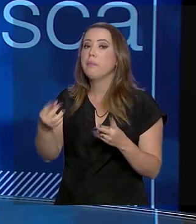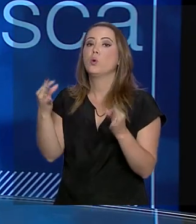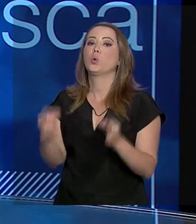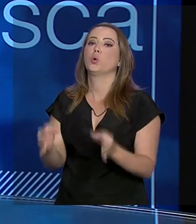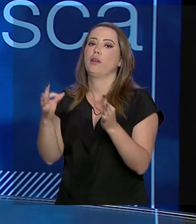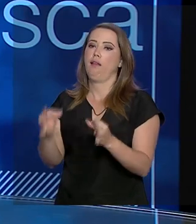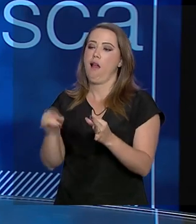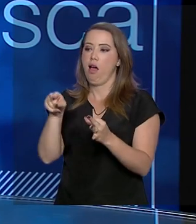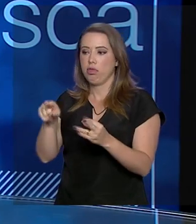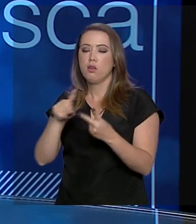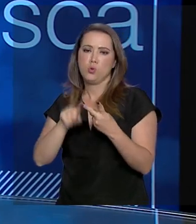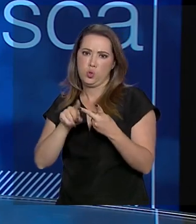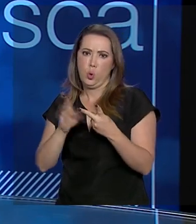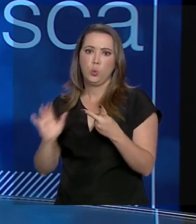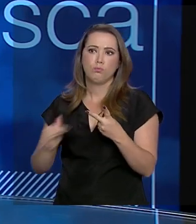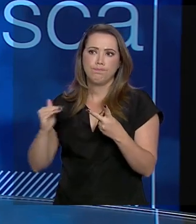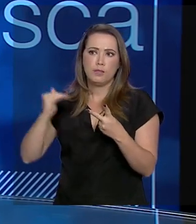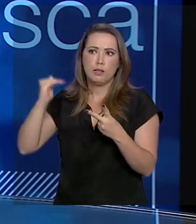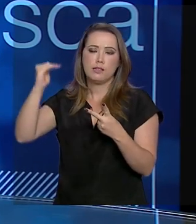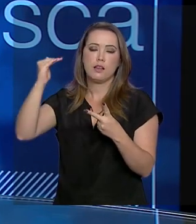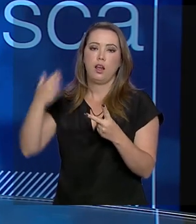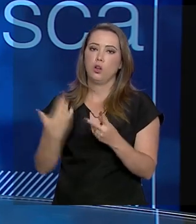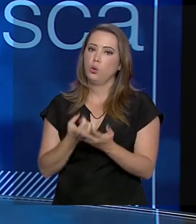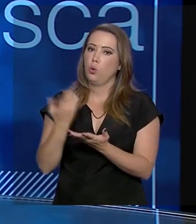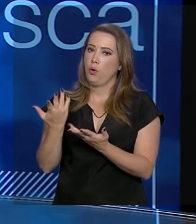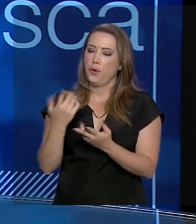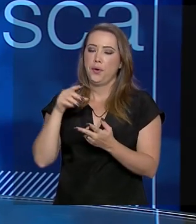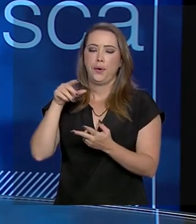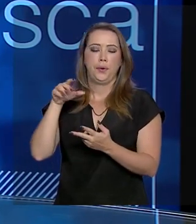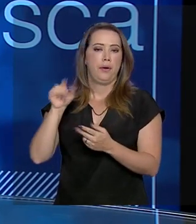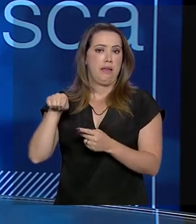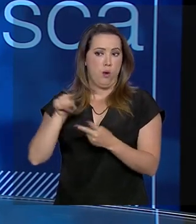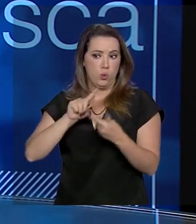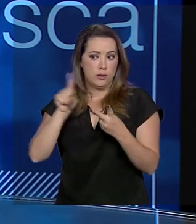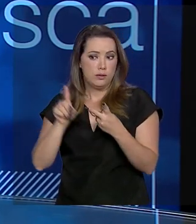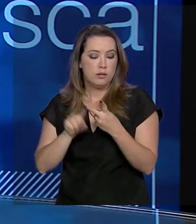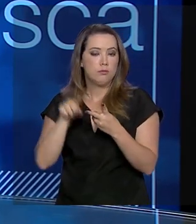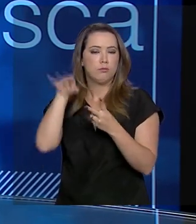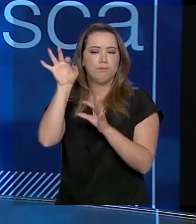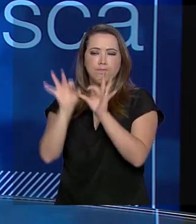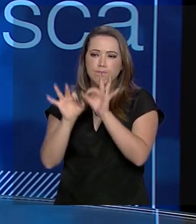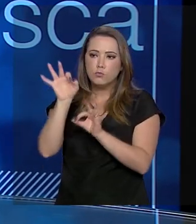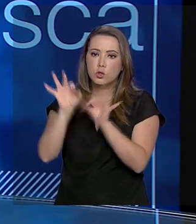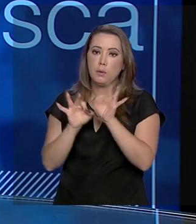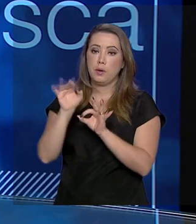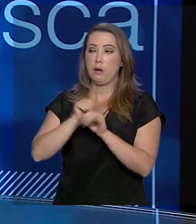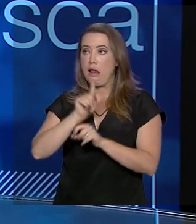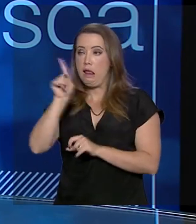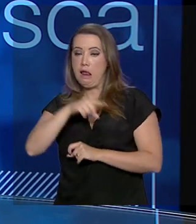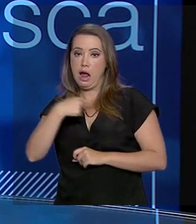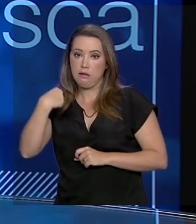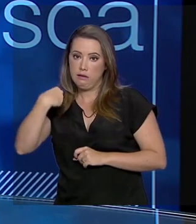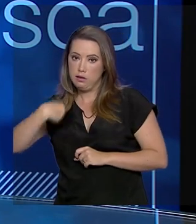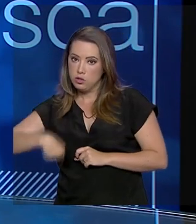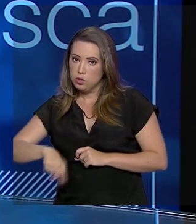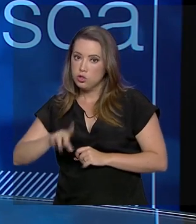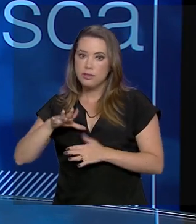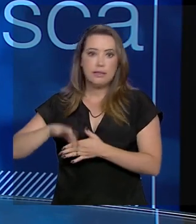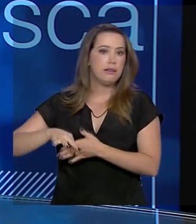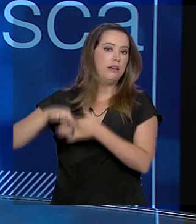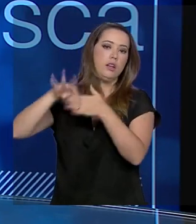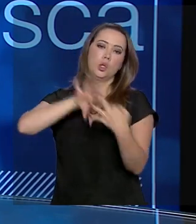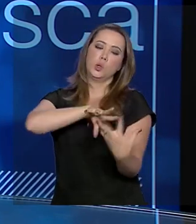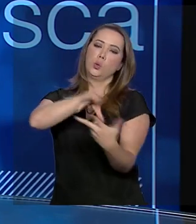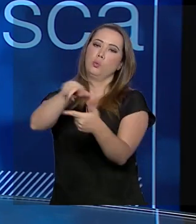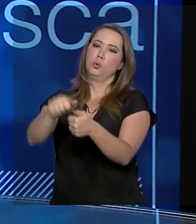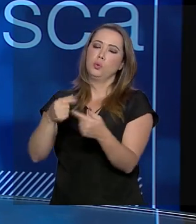crescendo muito. Inclusive, a aquicultura ou psicultura, ela é um modelo que a China lidera no mundo e,